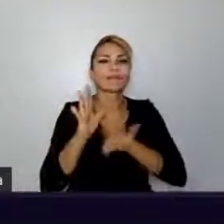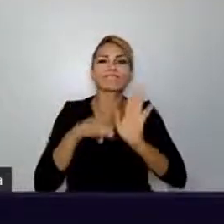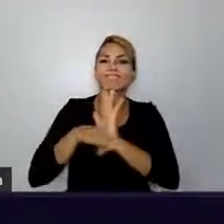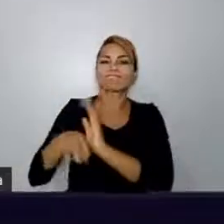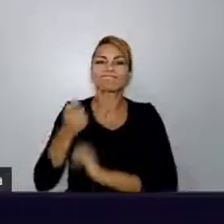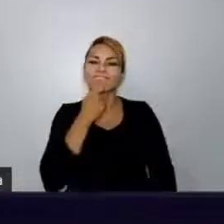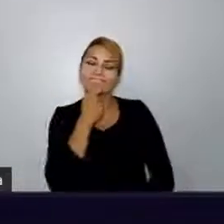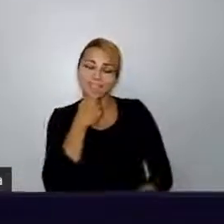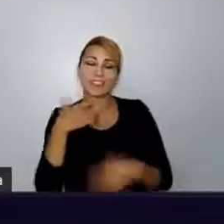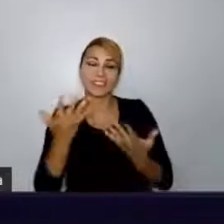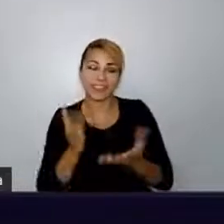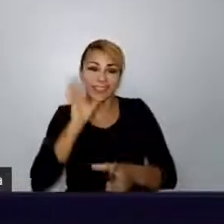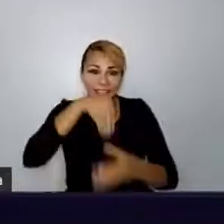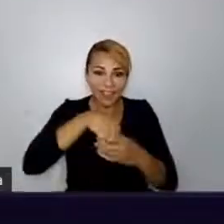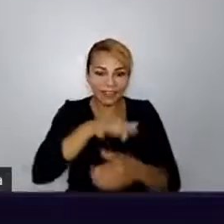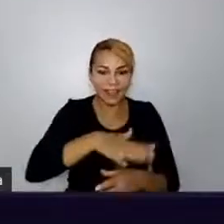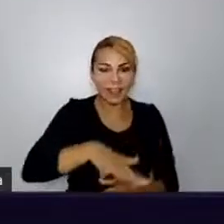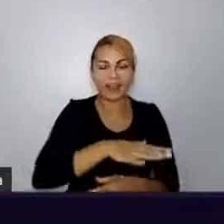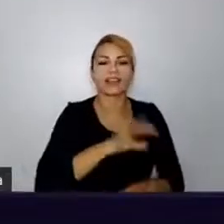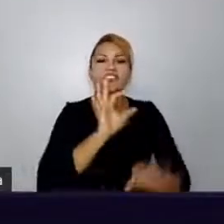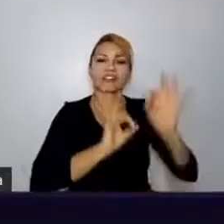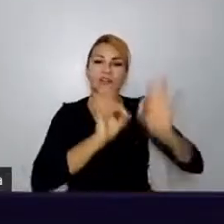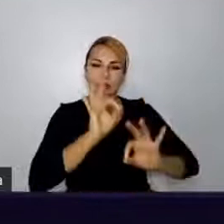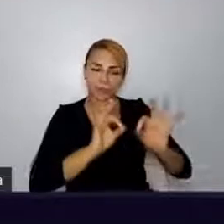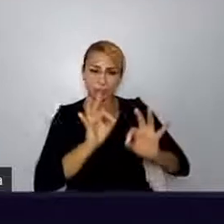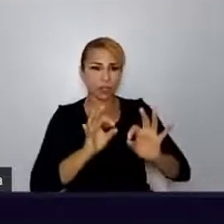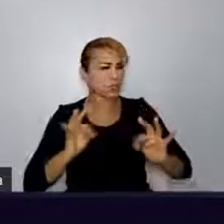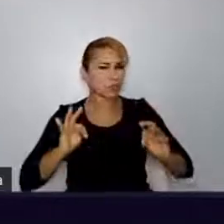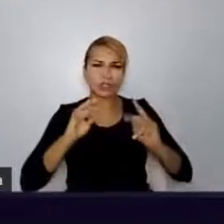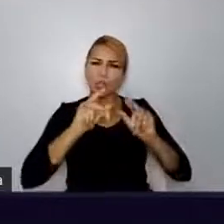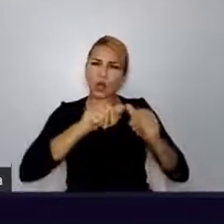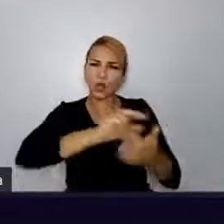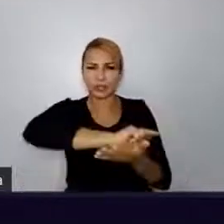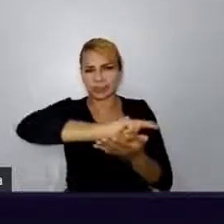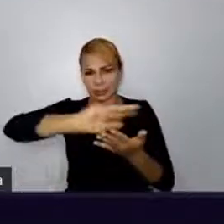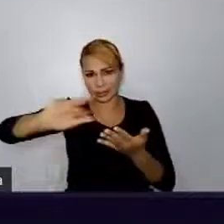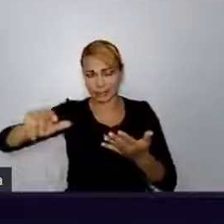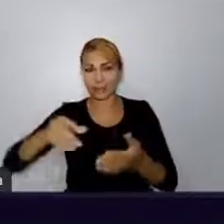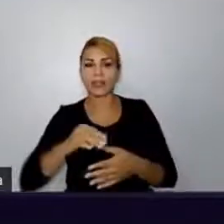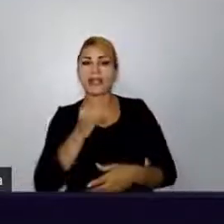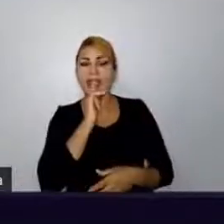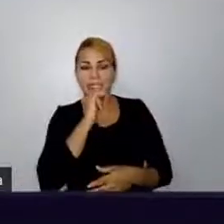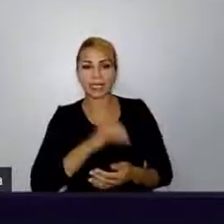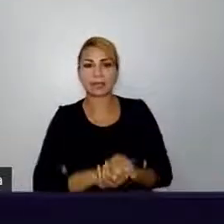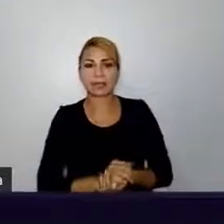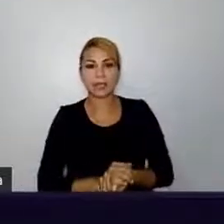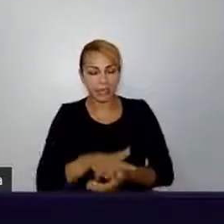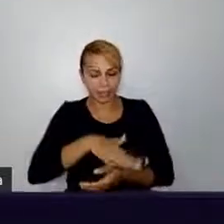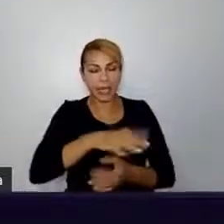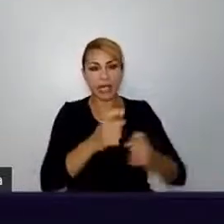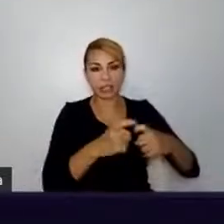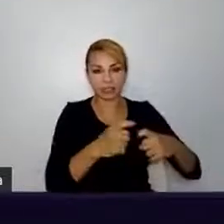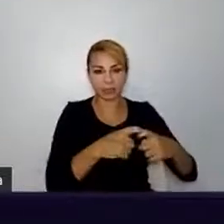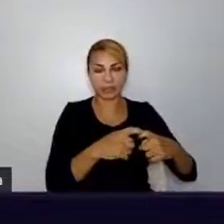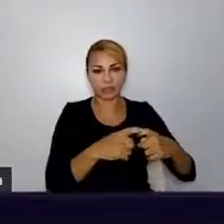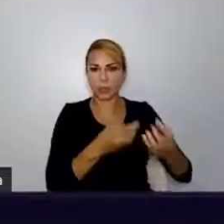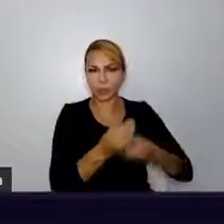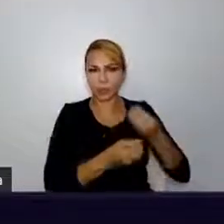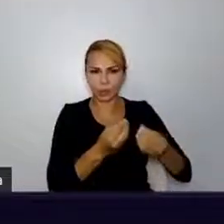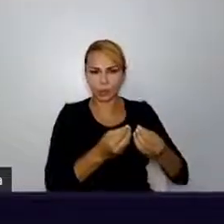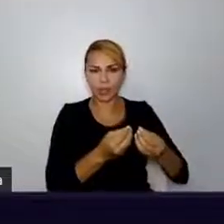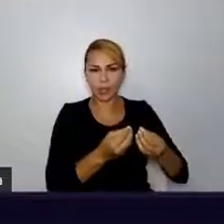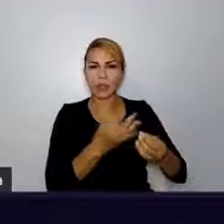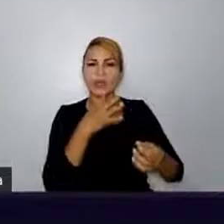programação, mas imagina todas as outras áreas. Se a medicina, por exemplo, não fosse construída em cima desse conhecimento coletivo.